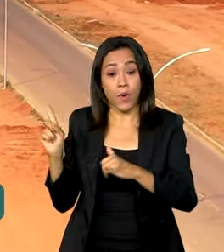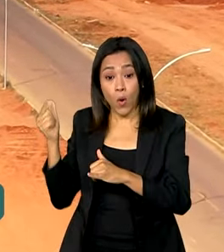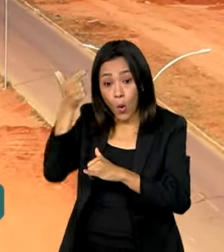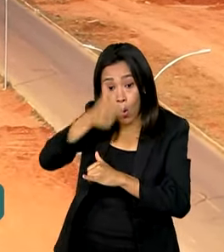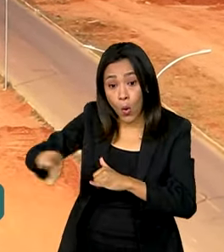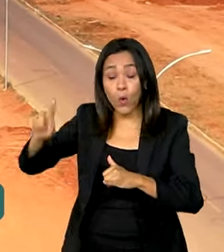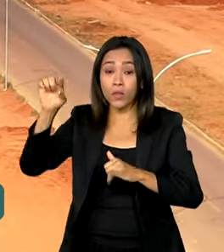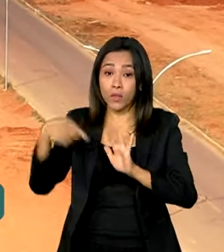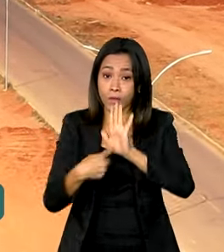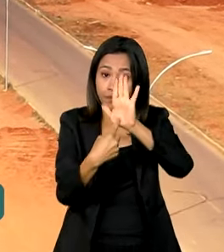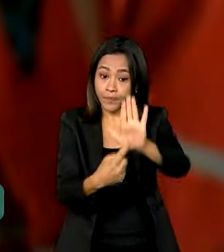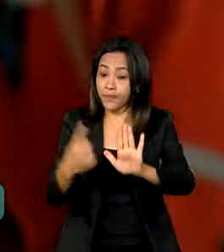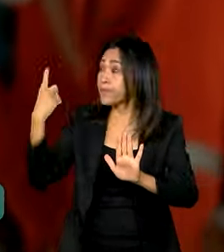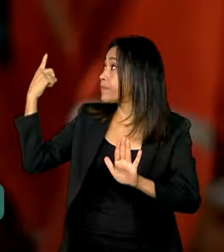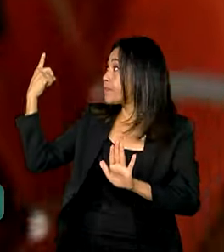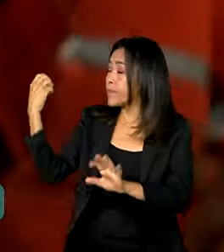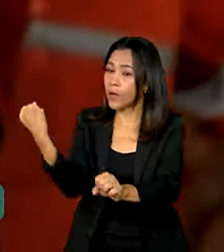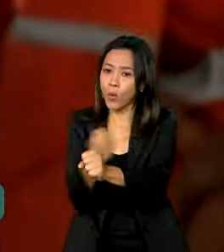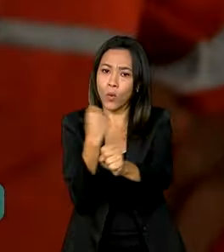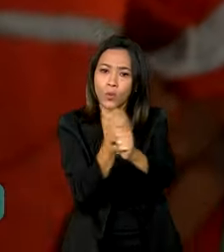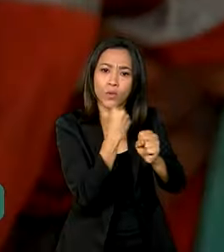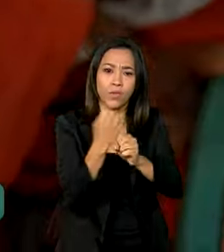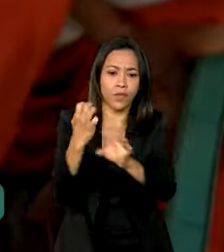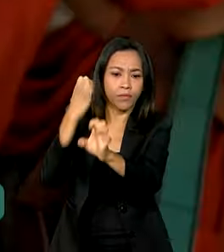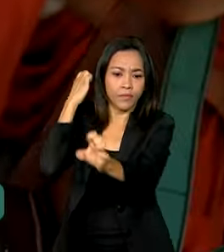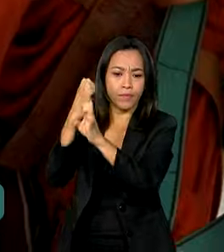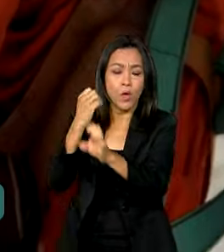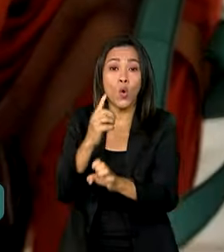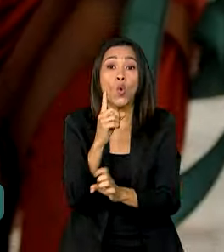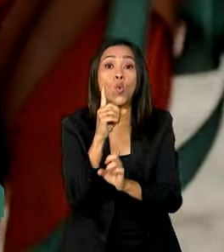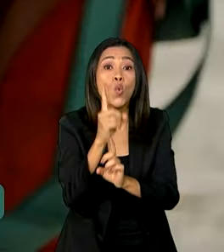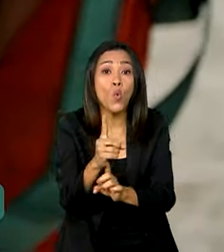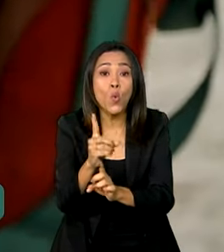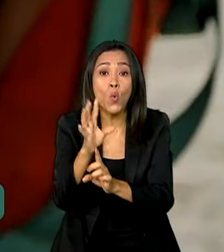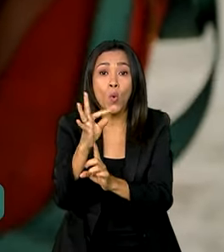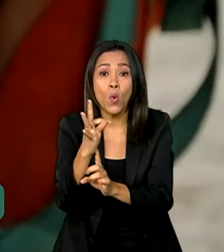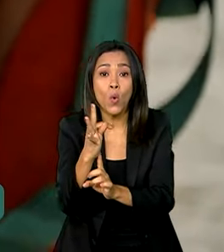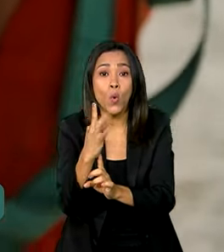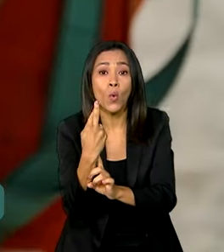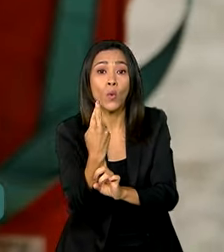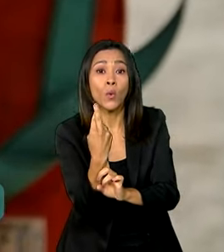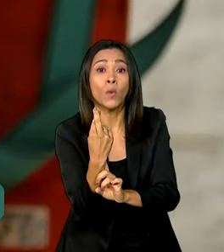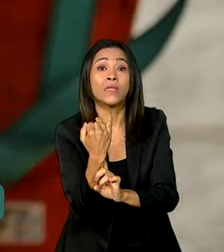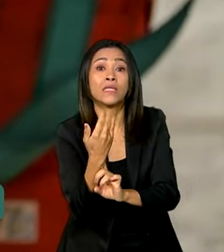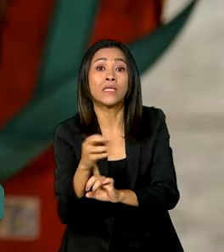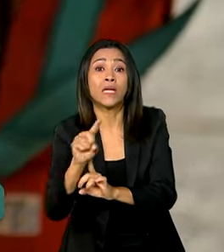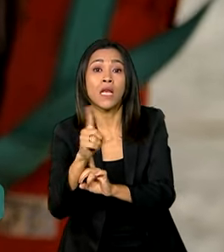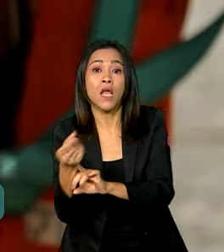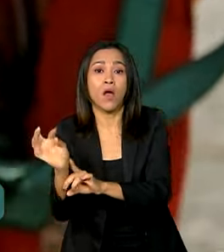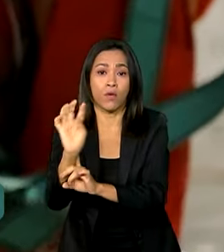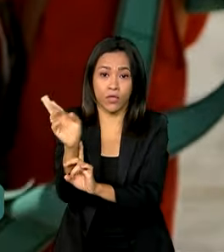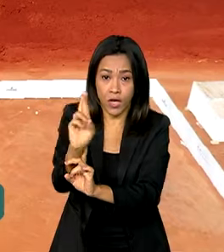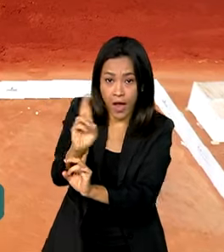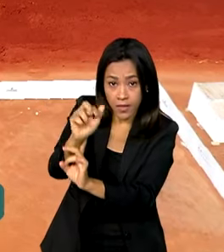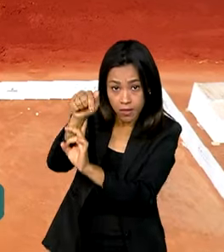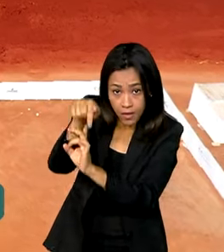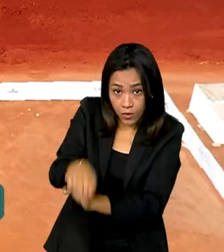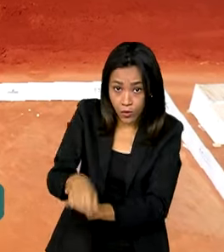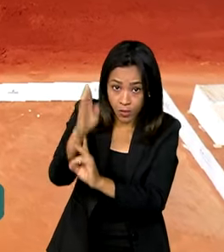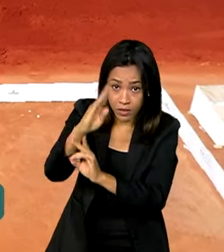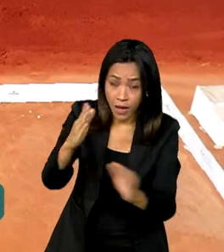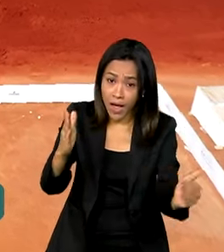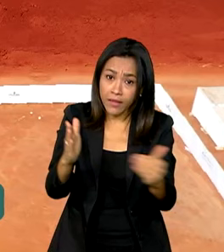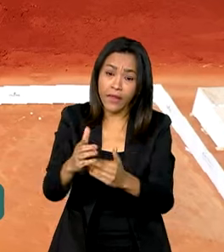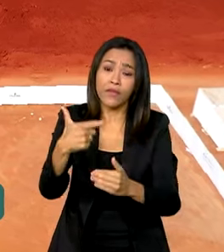é a construção civil, que vai investir mais de um trilhão de reais no país até 2029 em